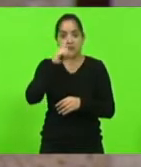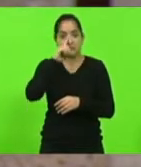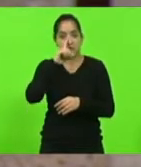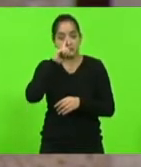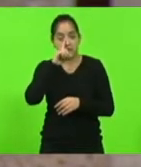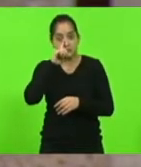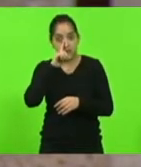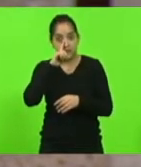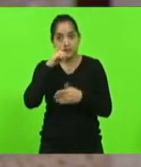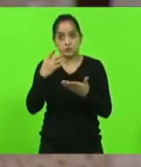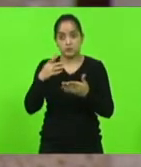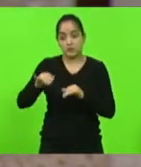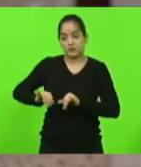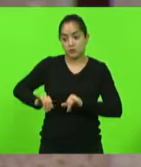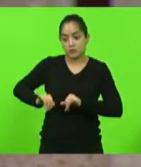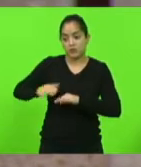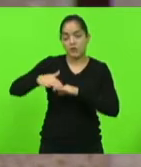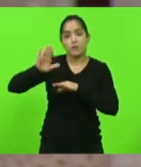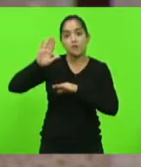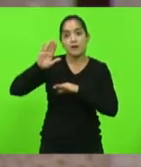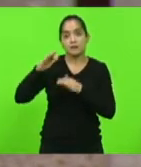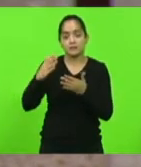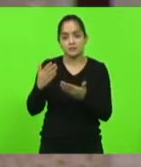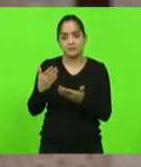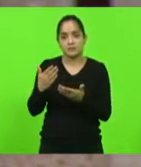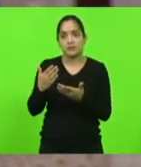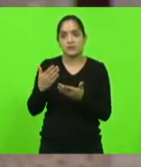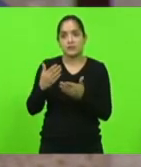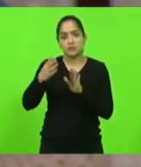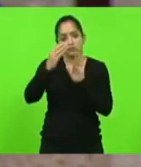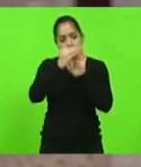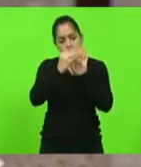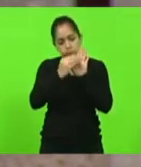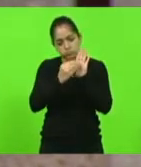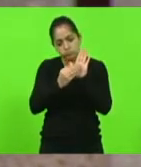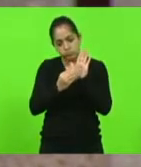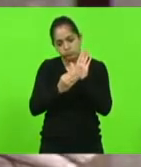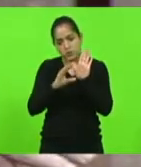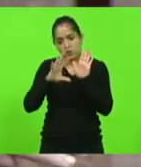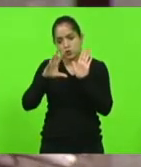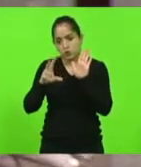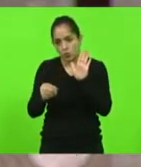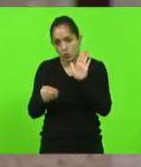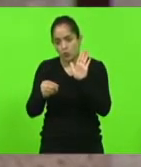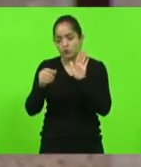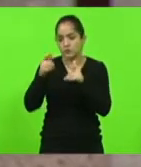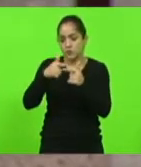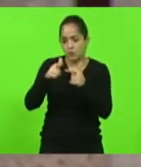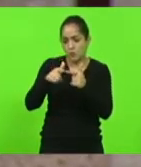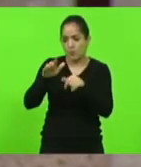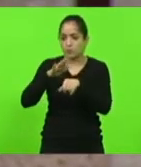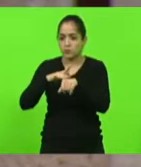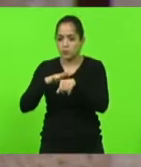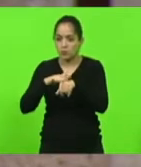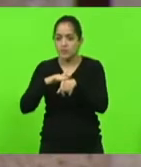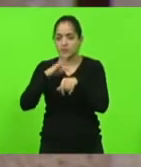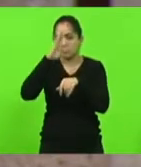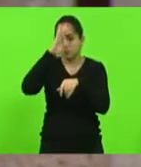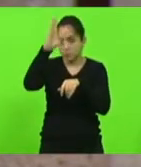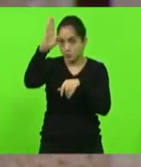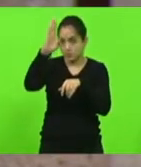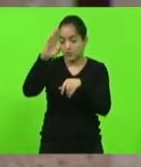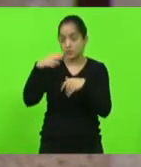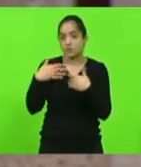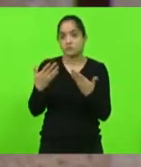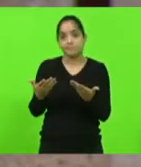aquele que está sofrendo mais então nós vamos colocar todos que têm uma determinada doença como prioridade eu acho